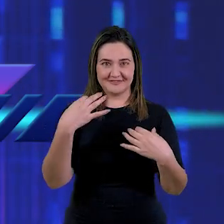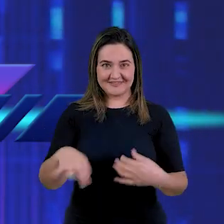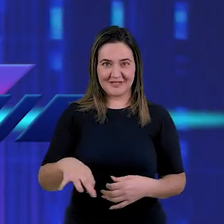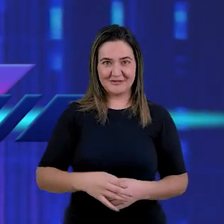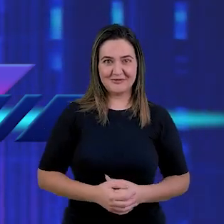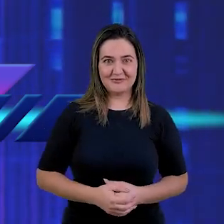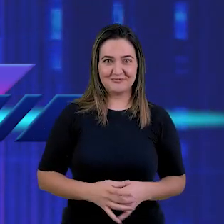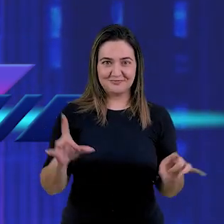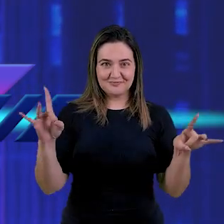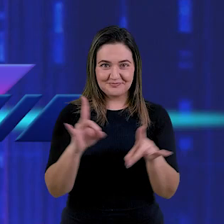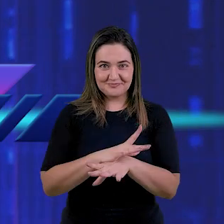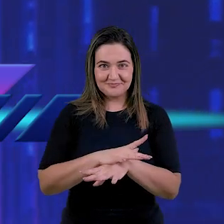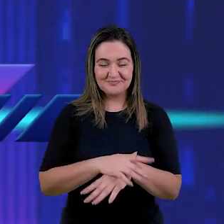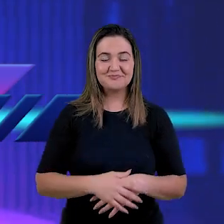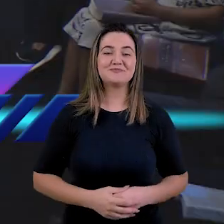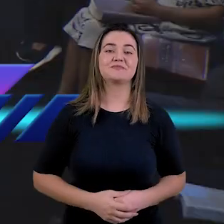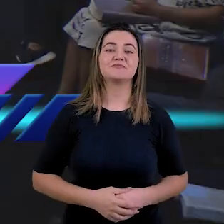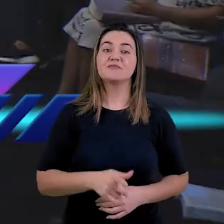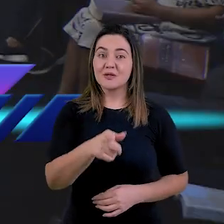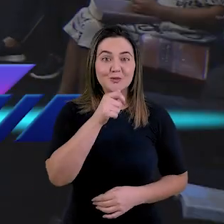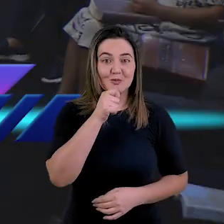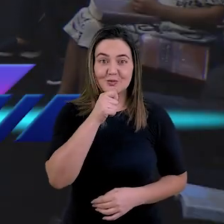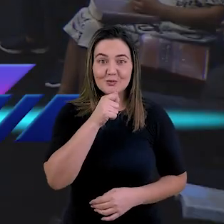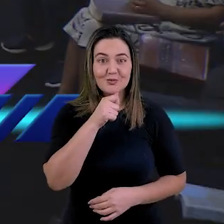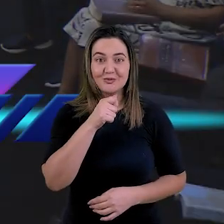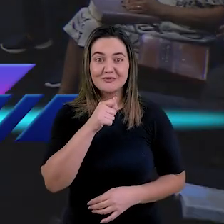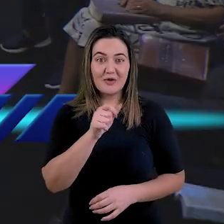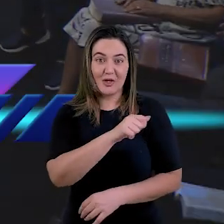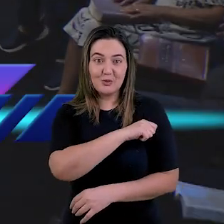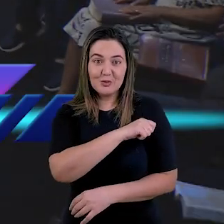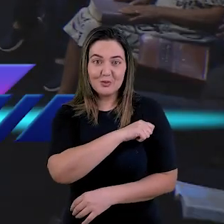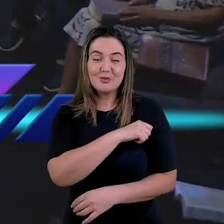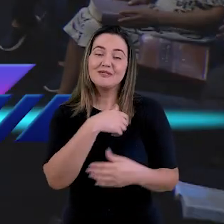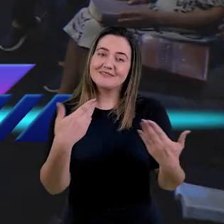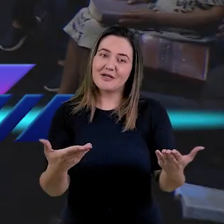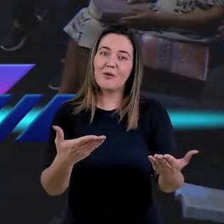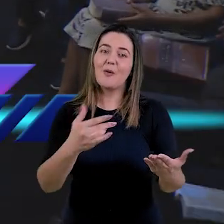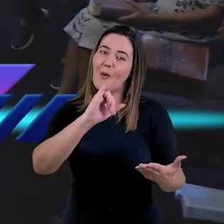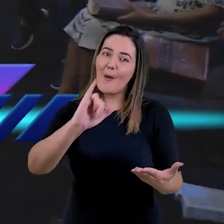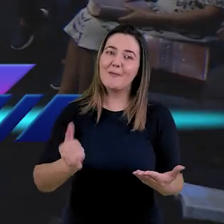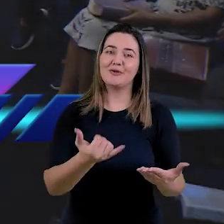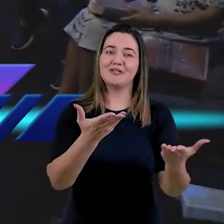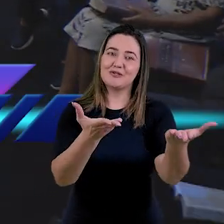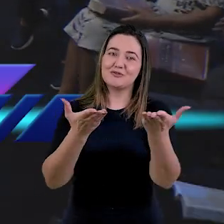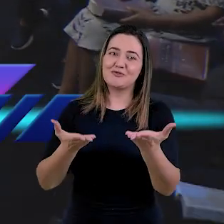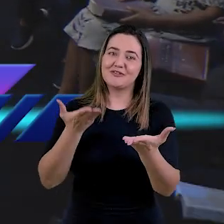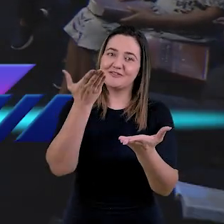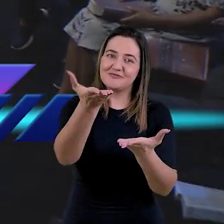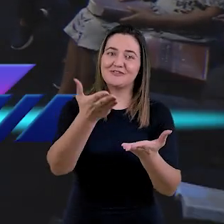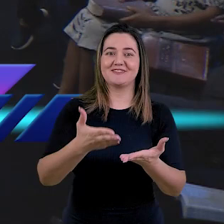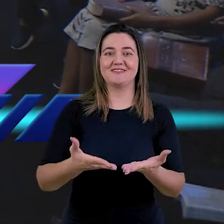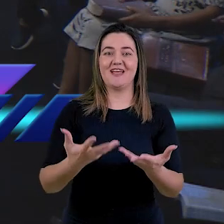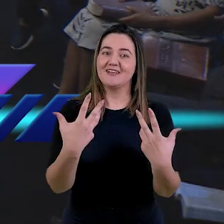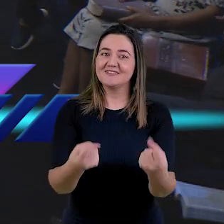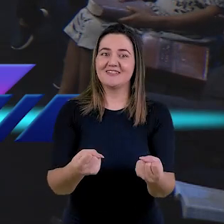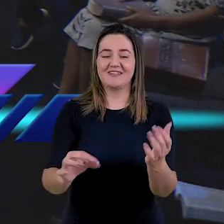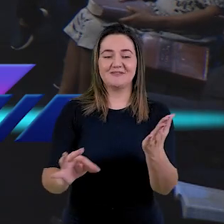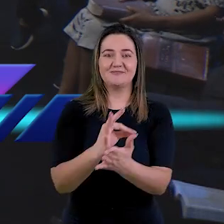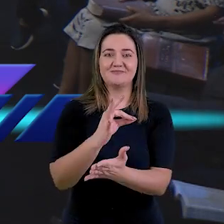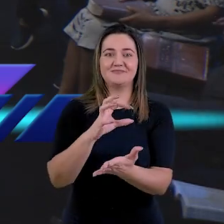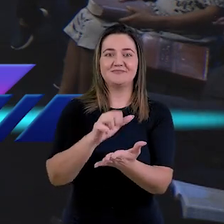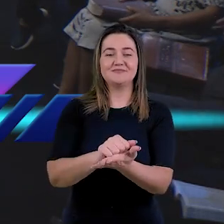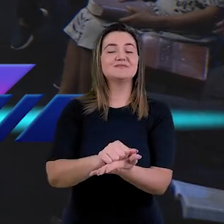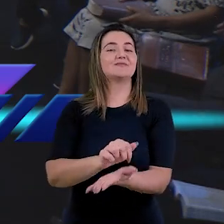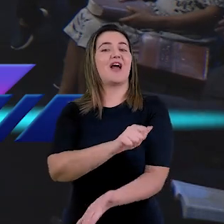Tudo certo? Feito o nosso trato. Se você não é aluno ainda da escola bíblica, está aí a oportunidade de você ser aluno